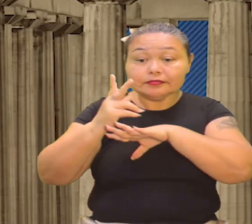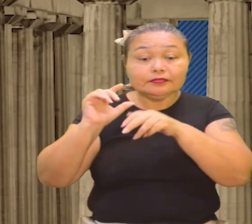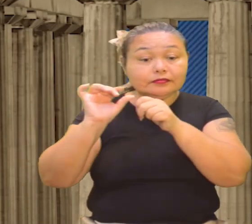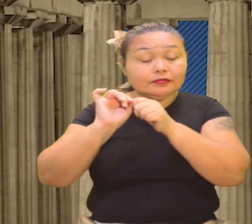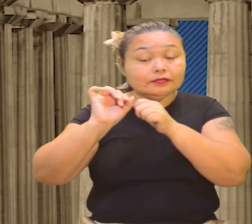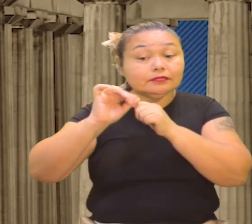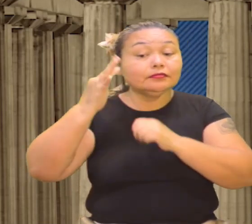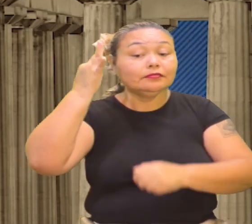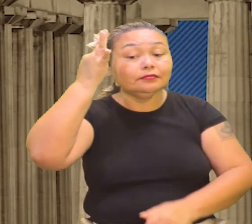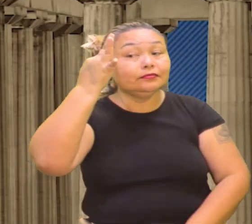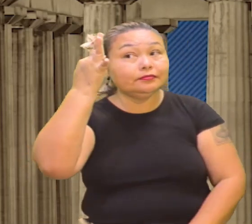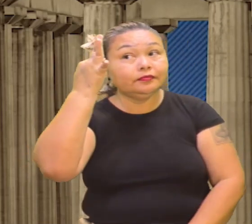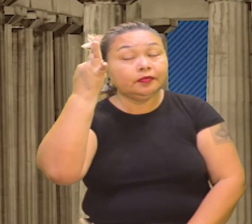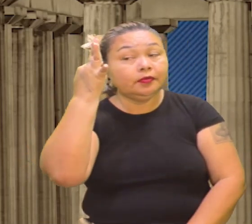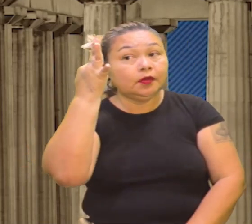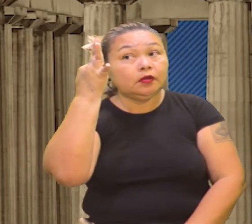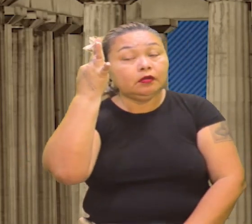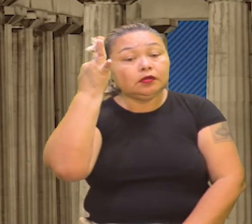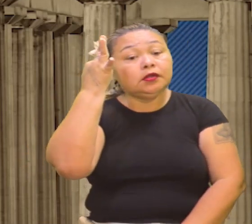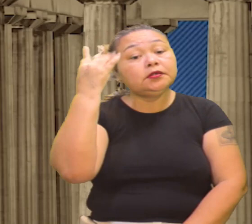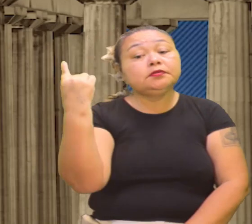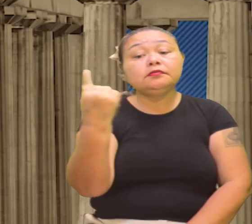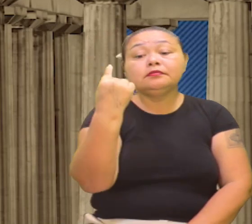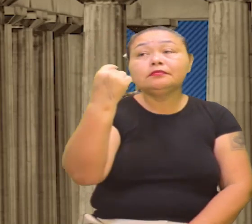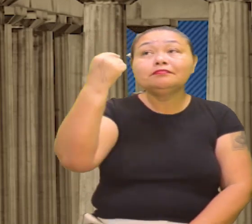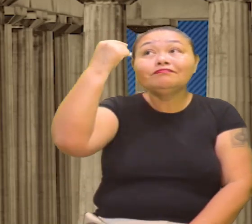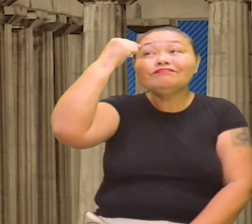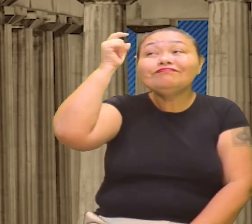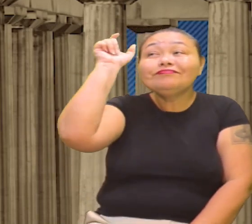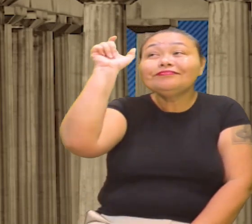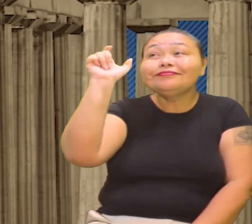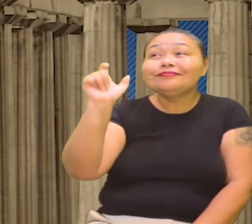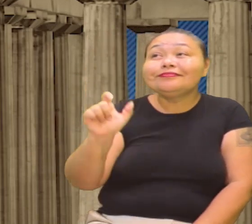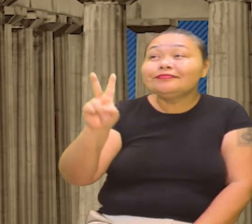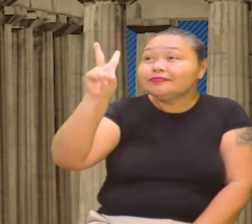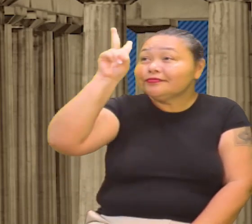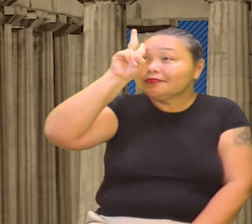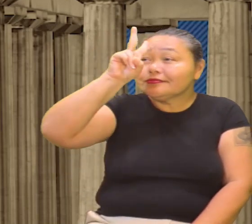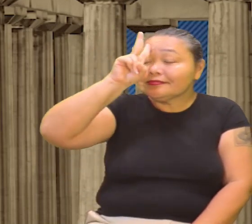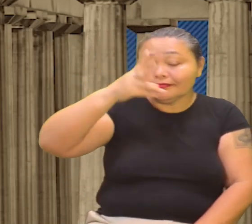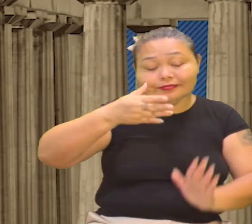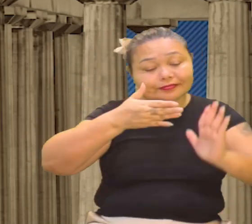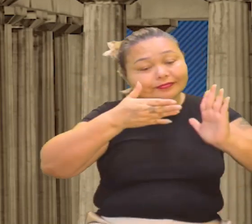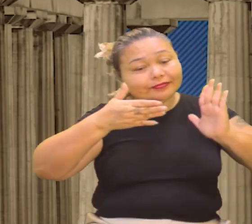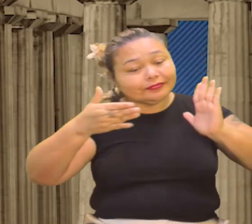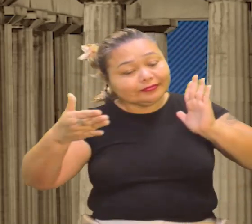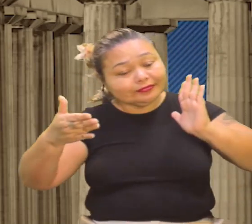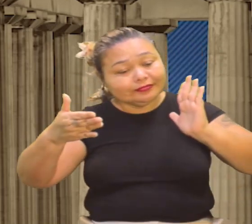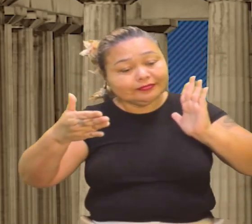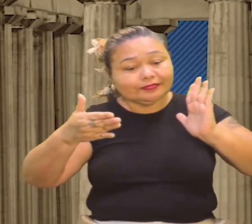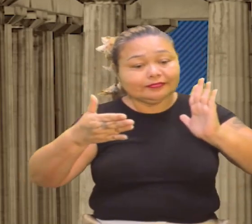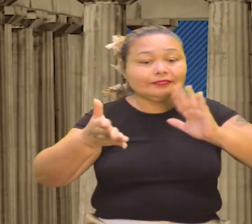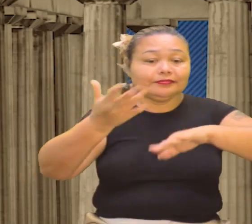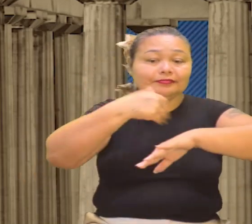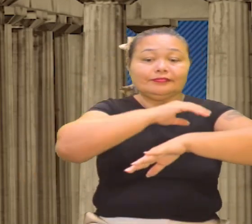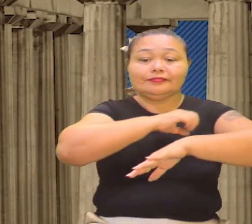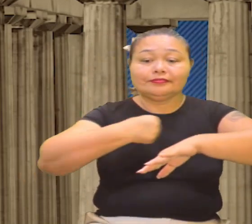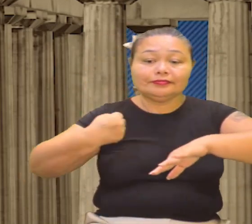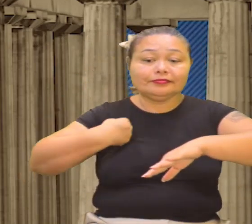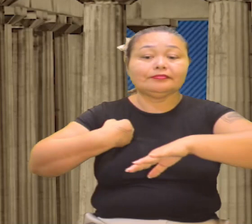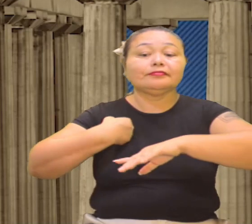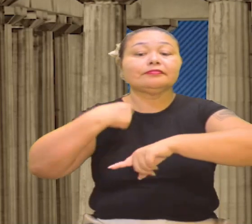surgindo, trouxemos a ideia dos primeiros pensadores, a história dos períodos, né? Que é pré-socrático,